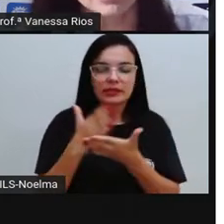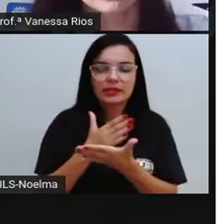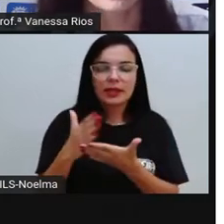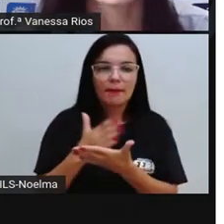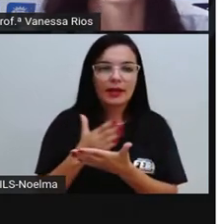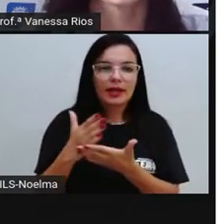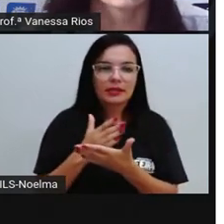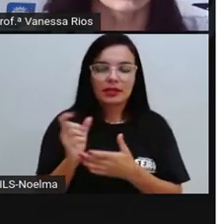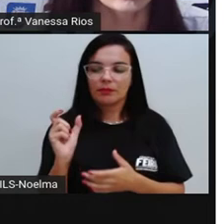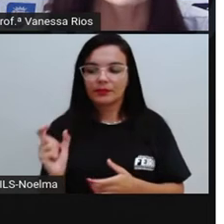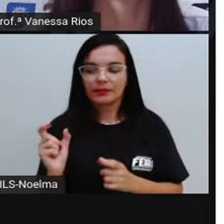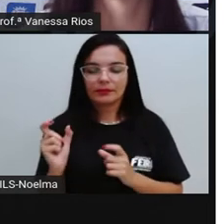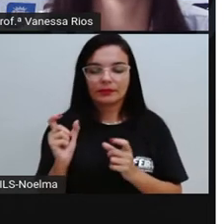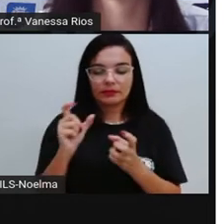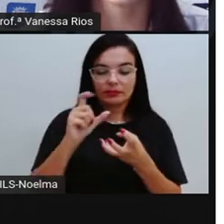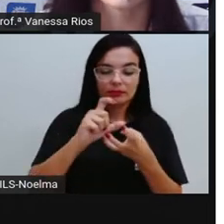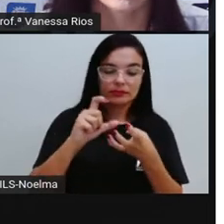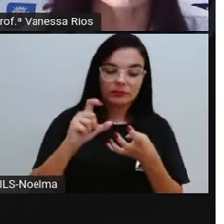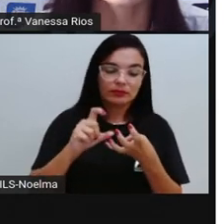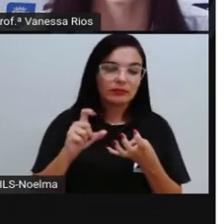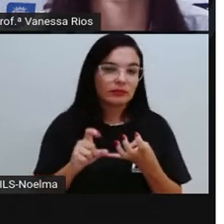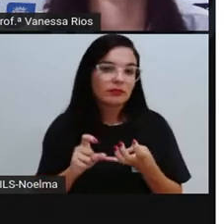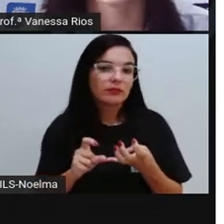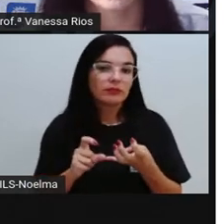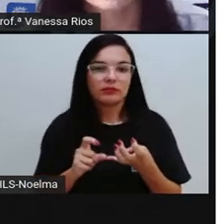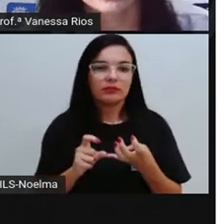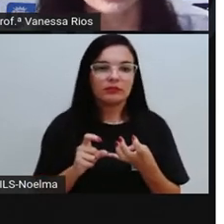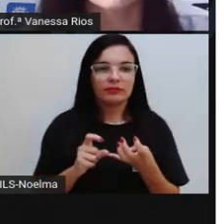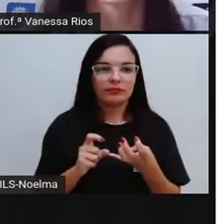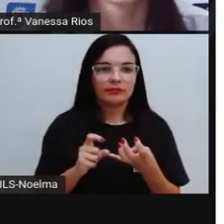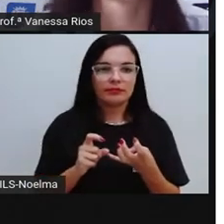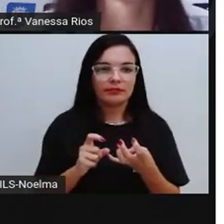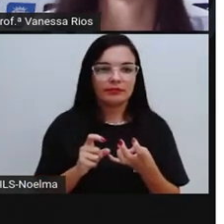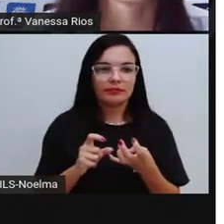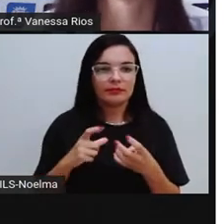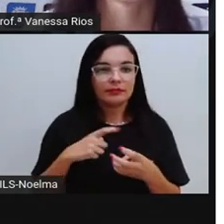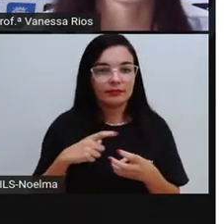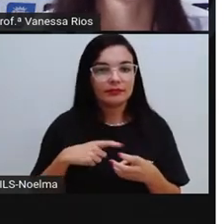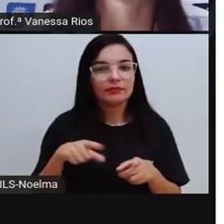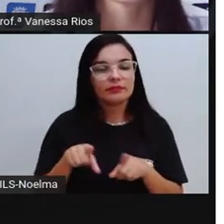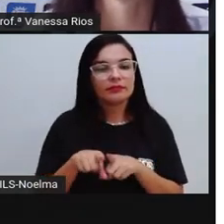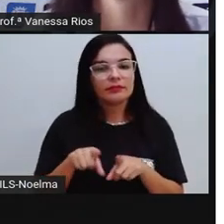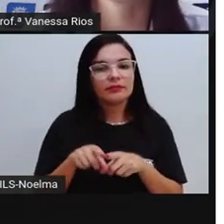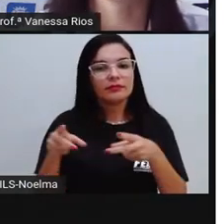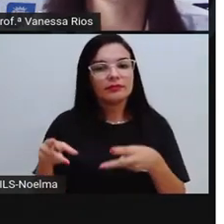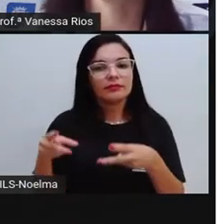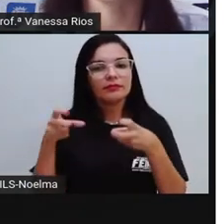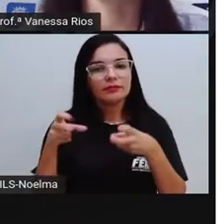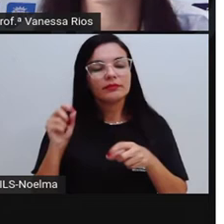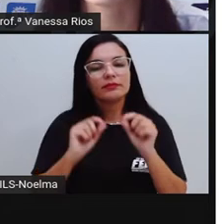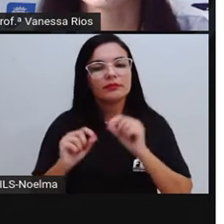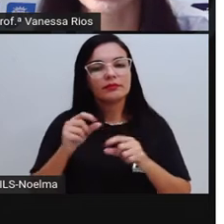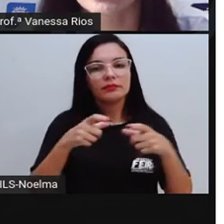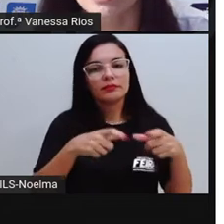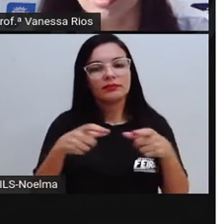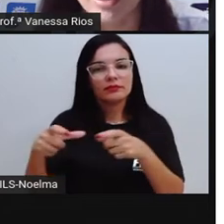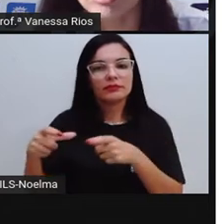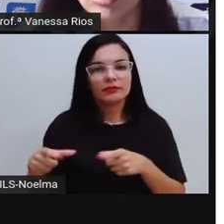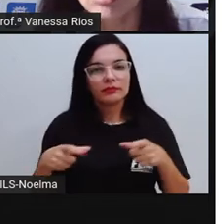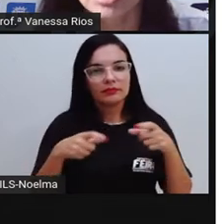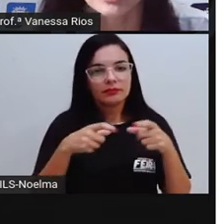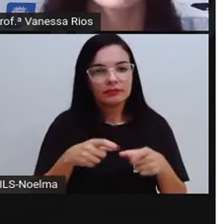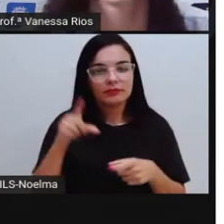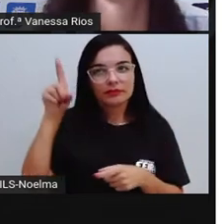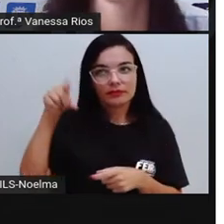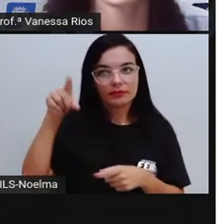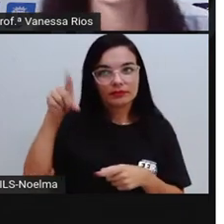sílabas, né? De útil, de tórax e de táxi. A gente percebe aí em relação à localização da sílaba